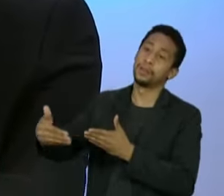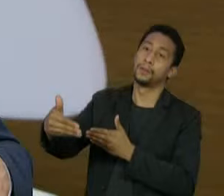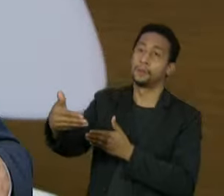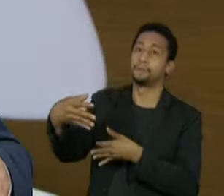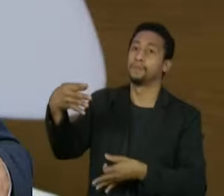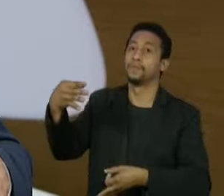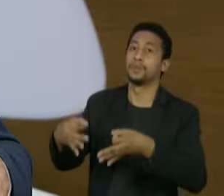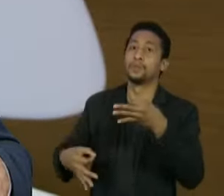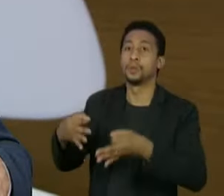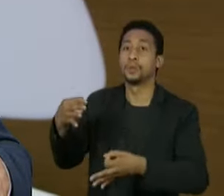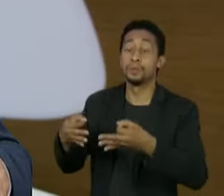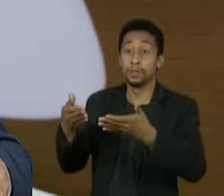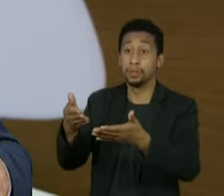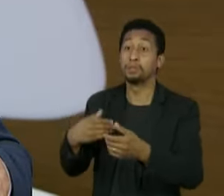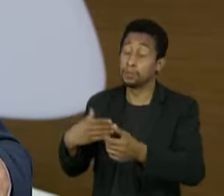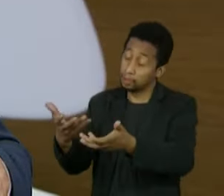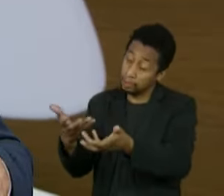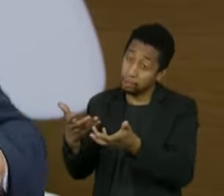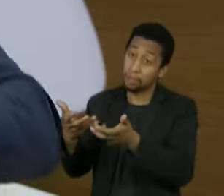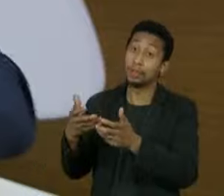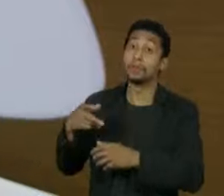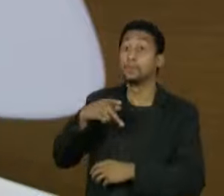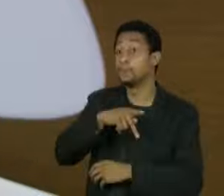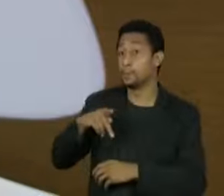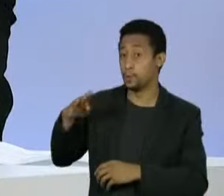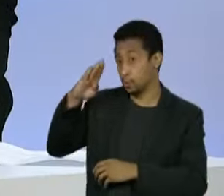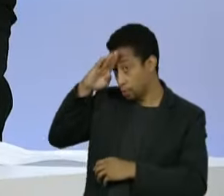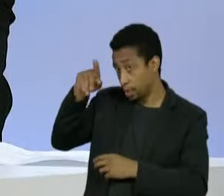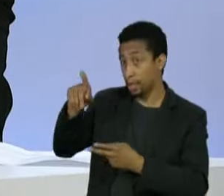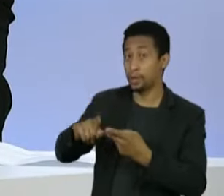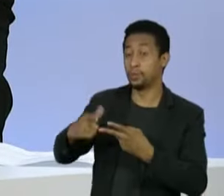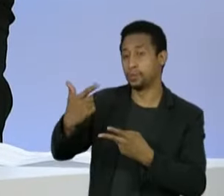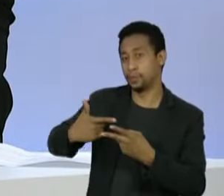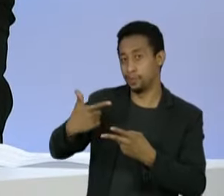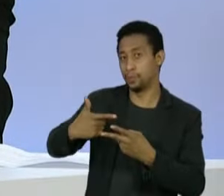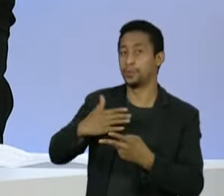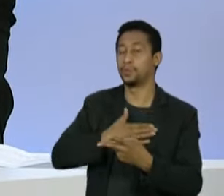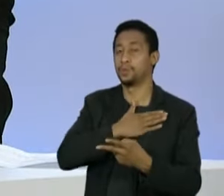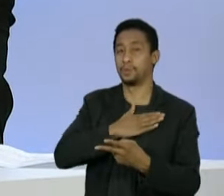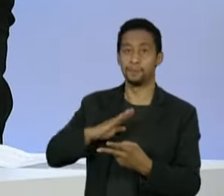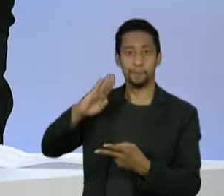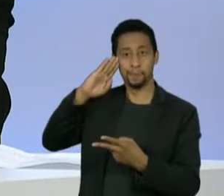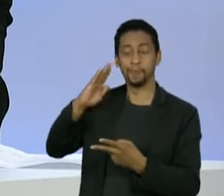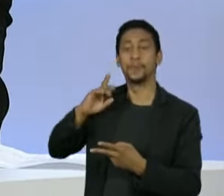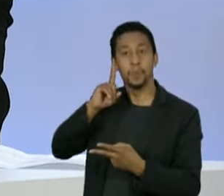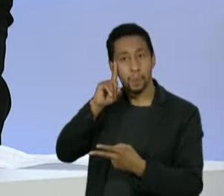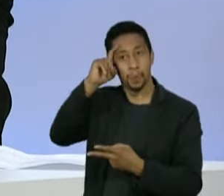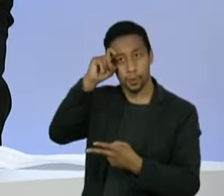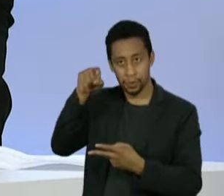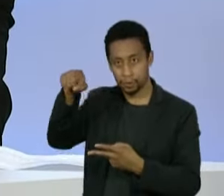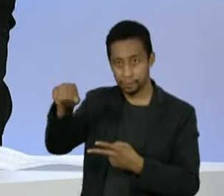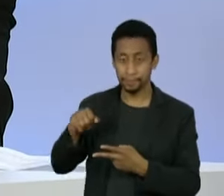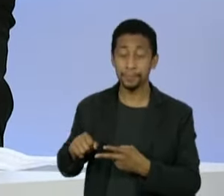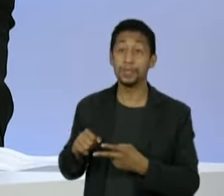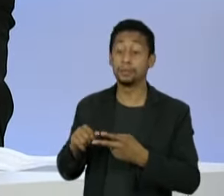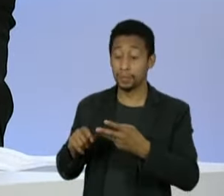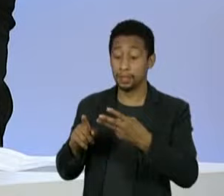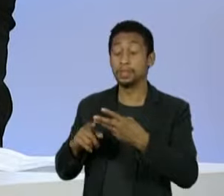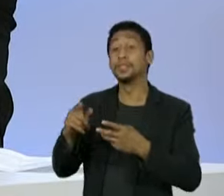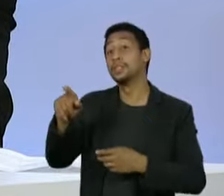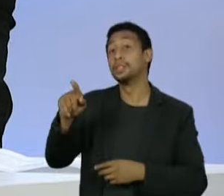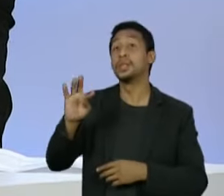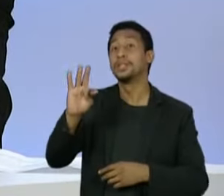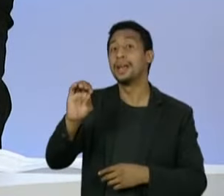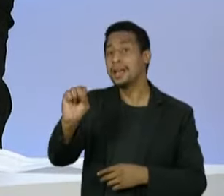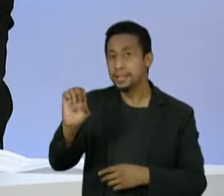vai pautar o julgamento de cassação da chapa Bolsonaro-Mourão. Em conversa com os ministros e com alguns interlocutores lá no TSE, eu ouvi que as